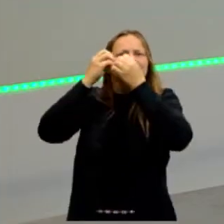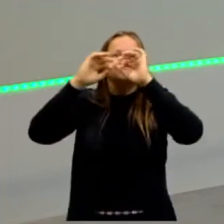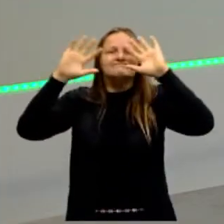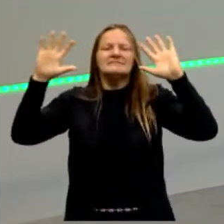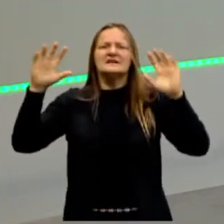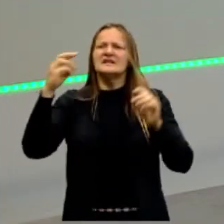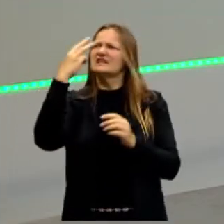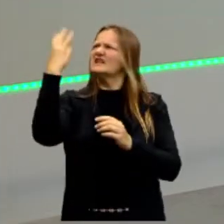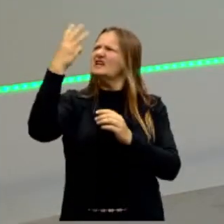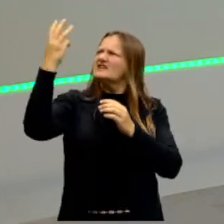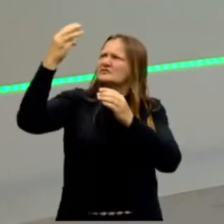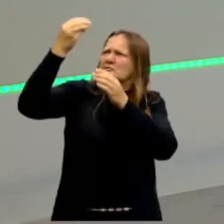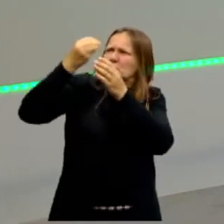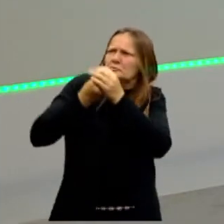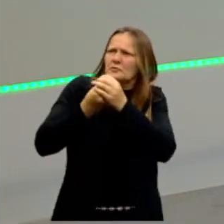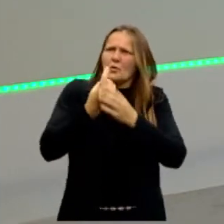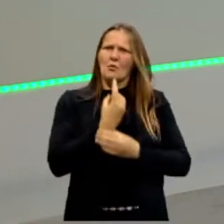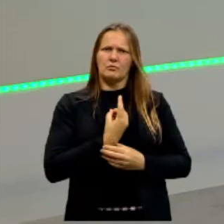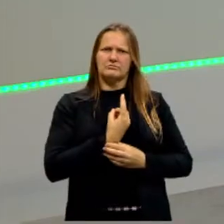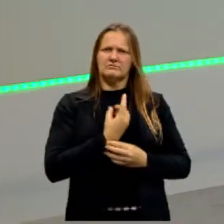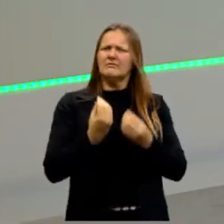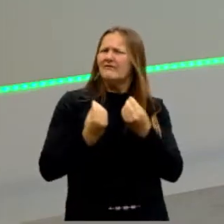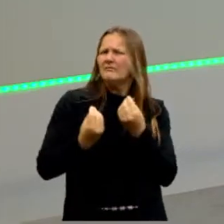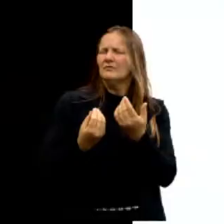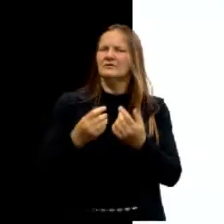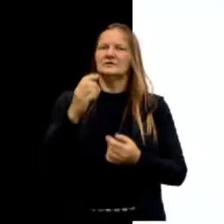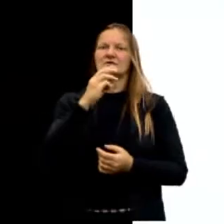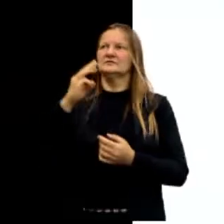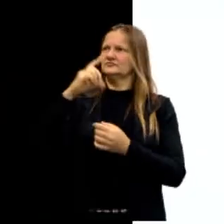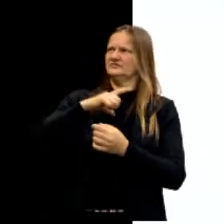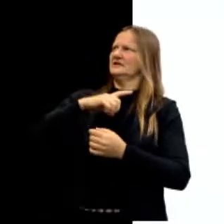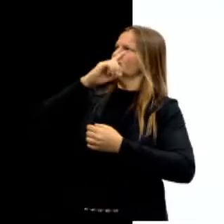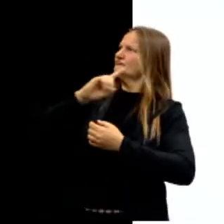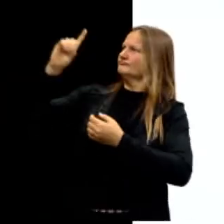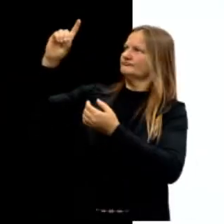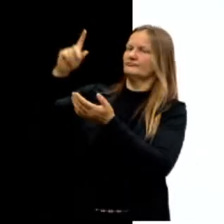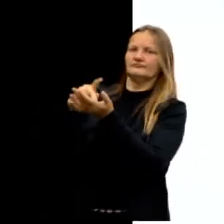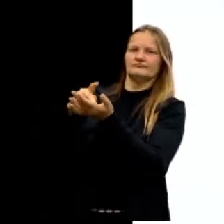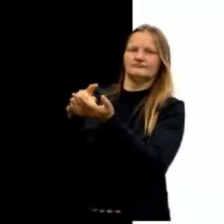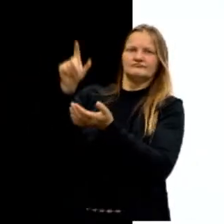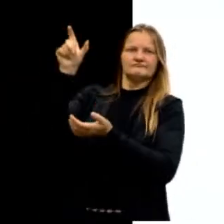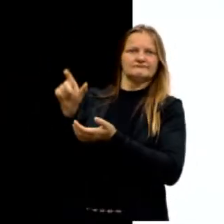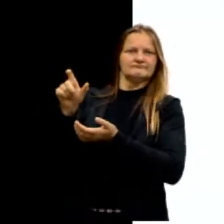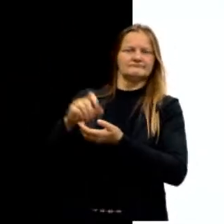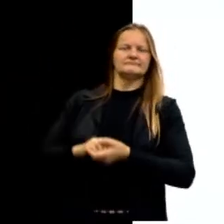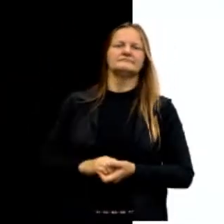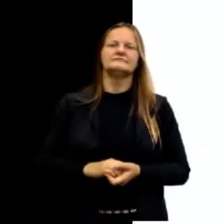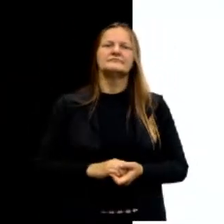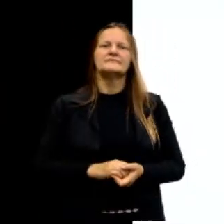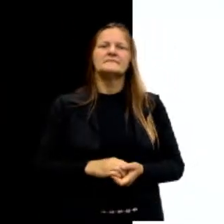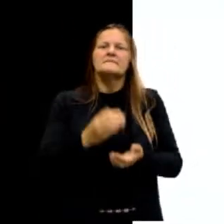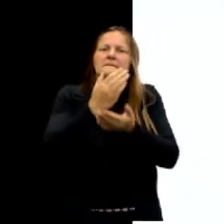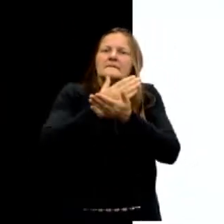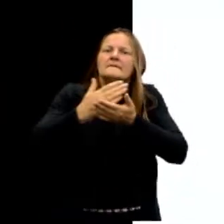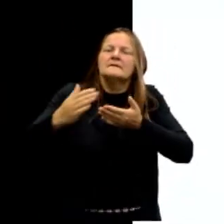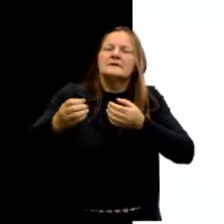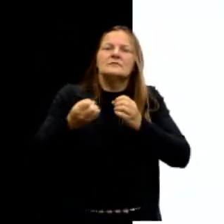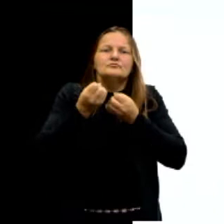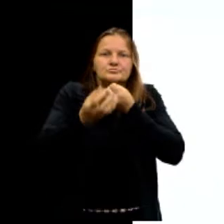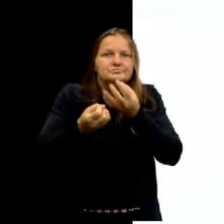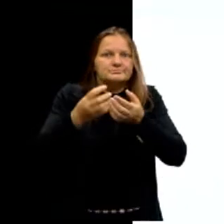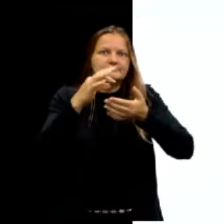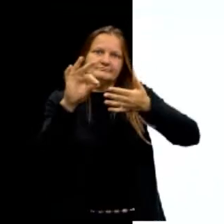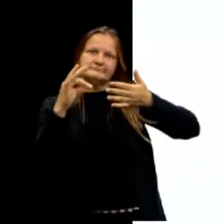Deus, a outra é a existência de Deus. E o comando da questão, bem fácil. A partir dessa citação,